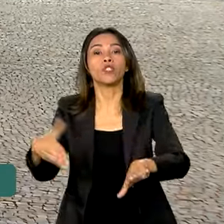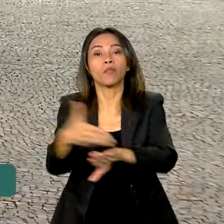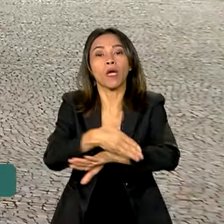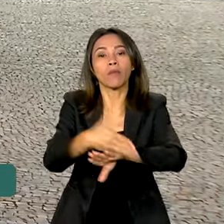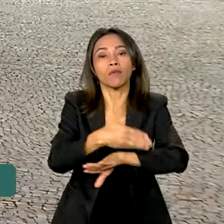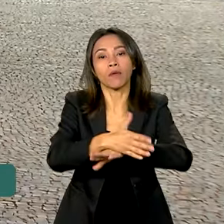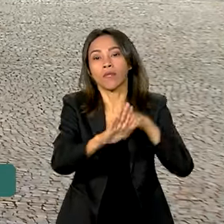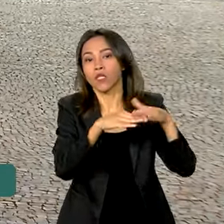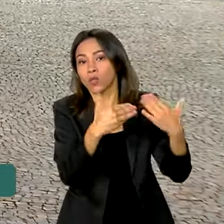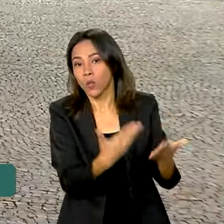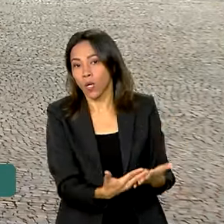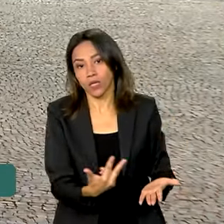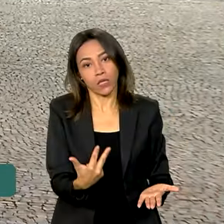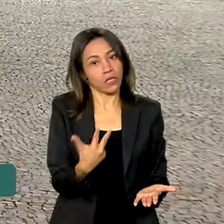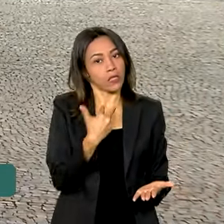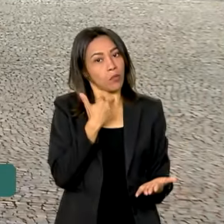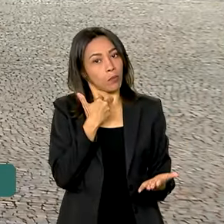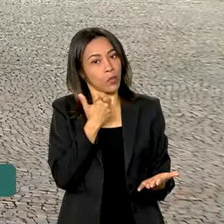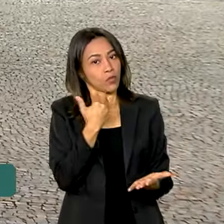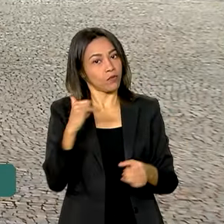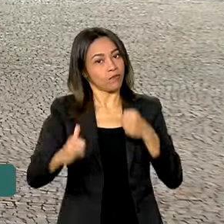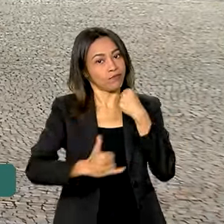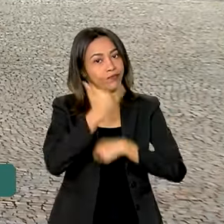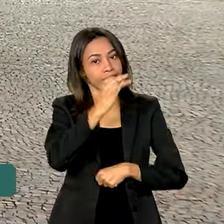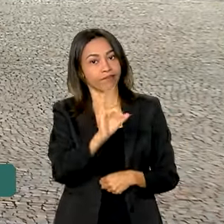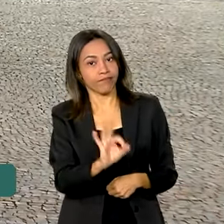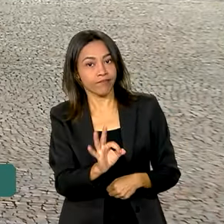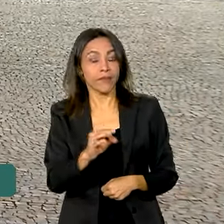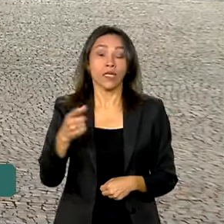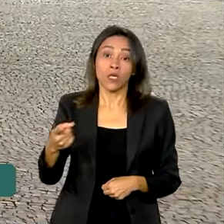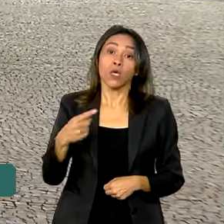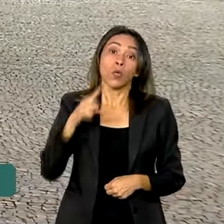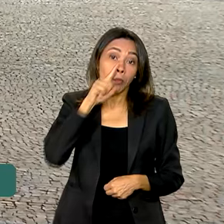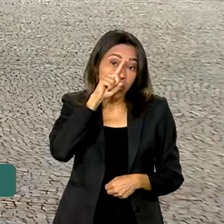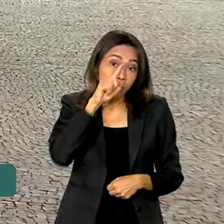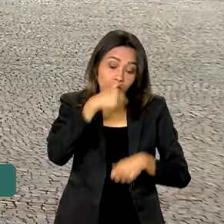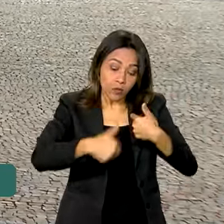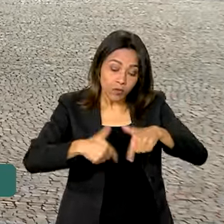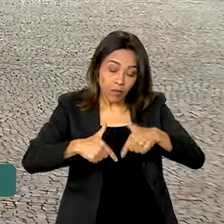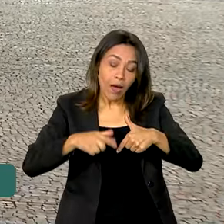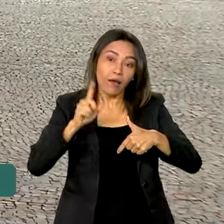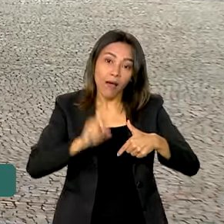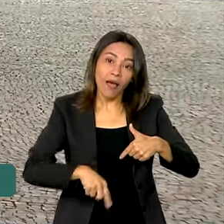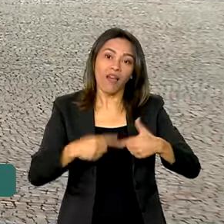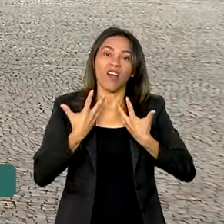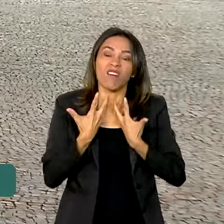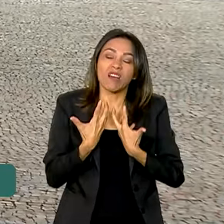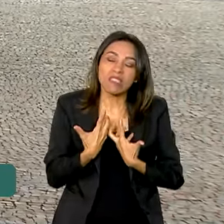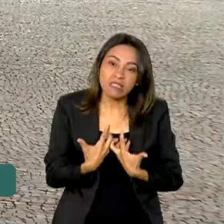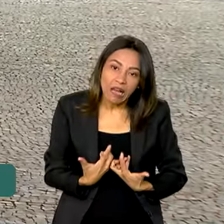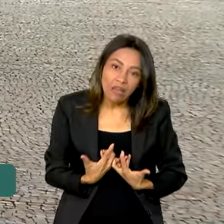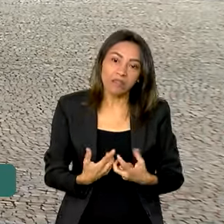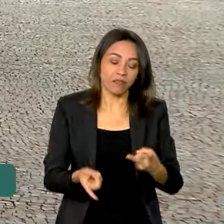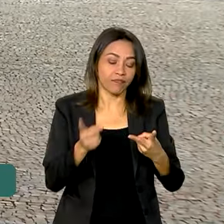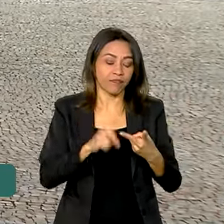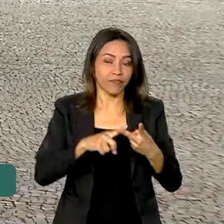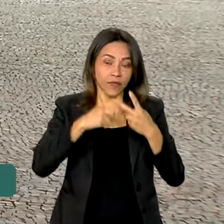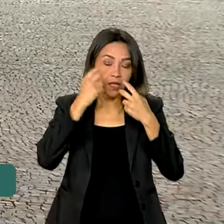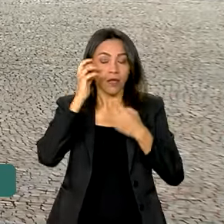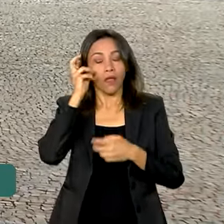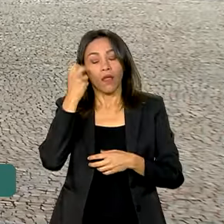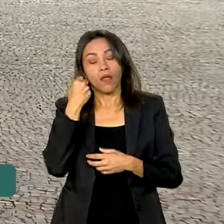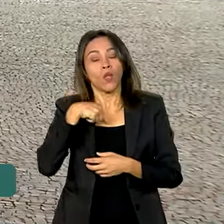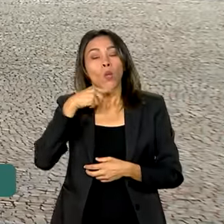Entre os prejuízos que o trabalho precoce pode trazer para crianças e adolescentes estão a fadiga excessiva, distúrbios do